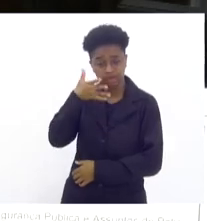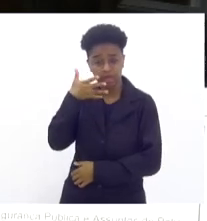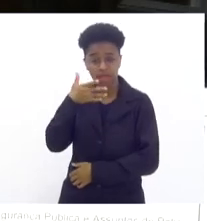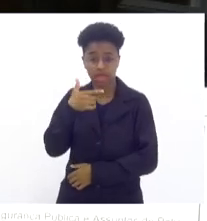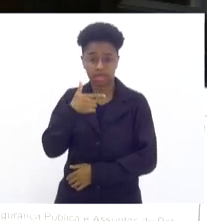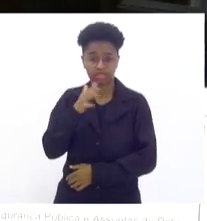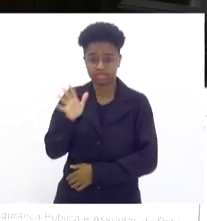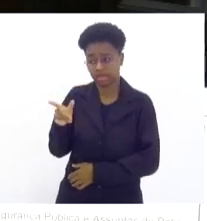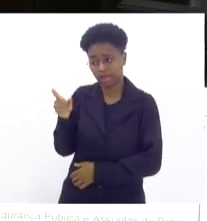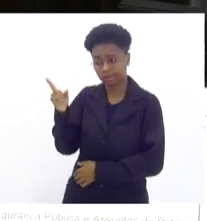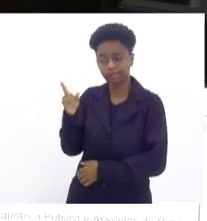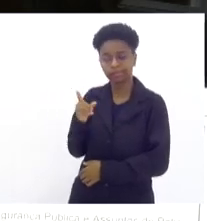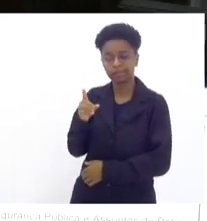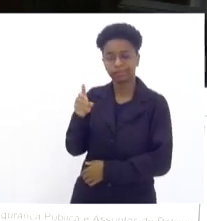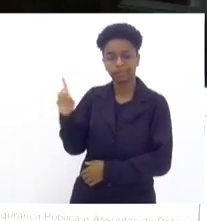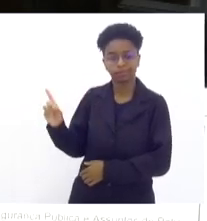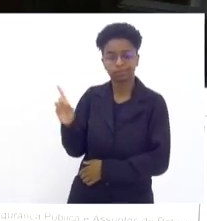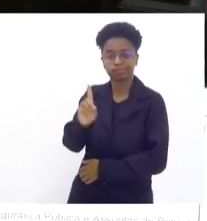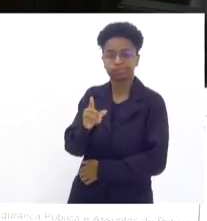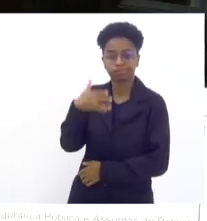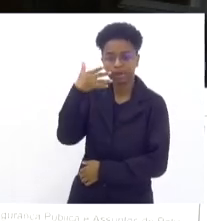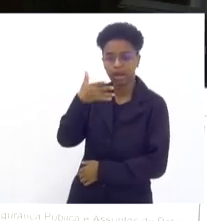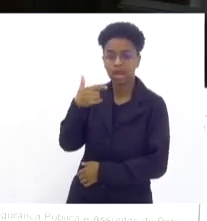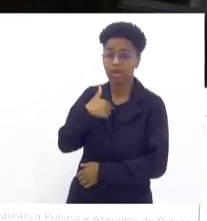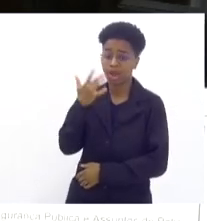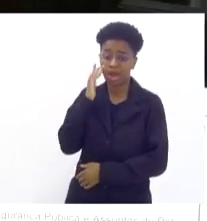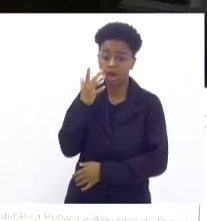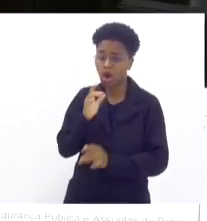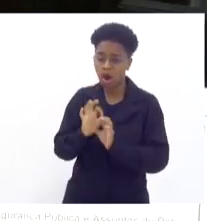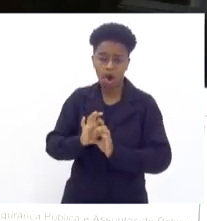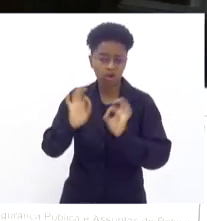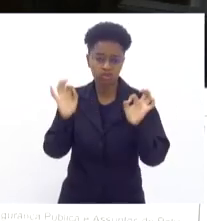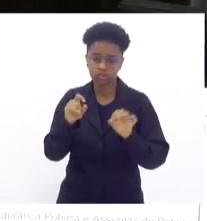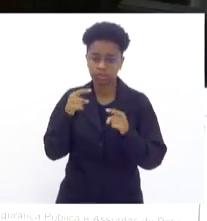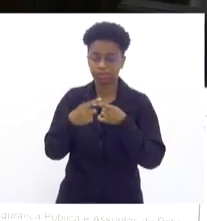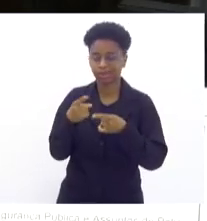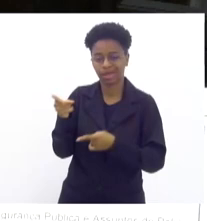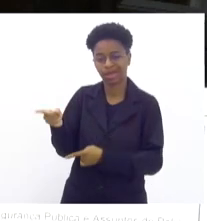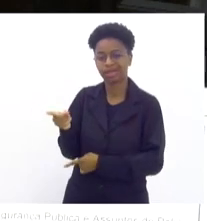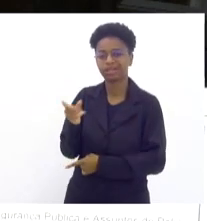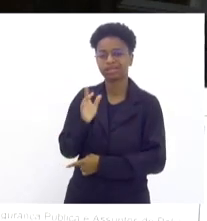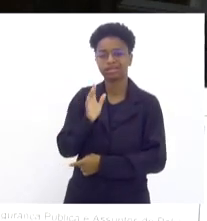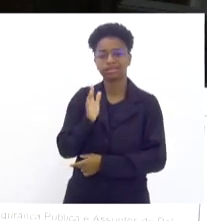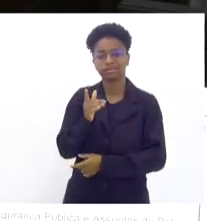fez antecipadamente e eu achei ótimo porque a deputada Marta, ela tem,